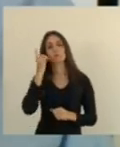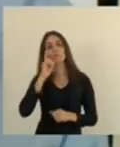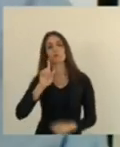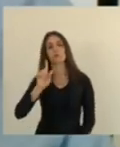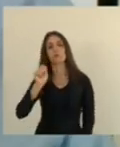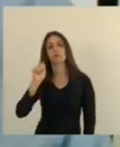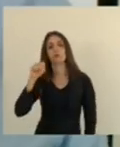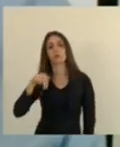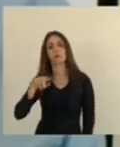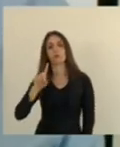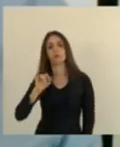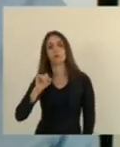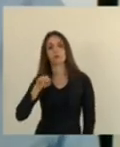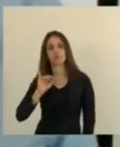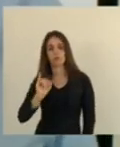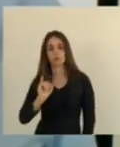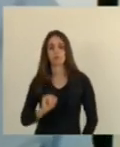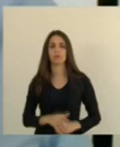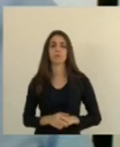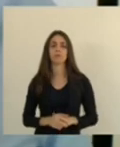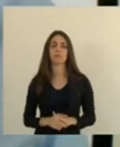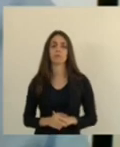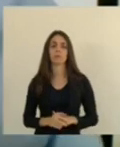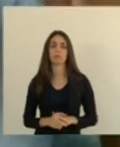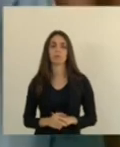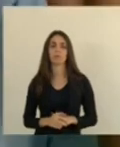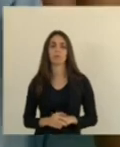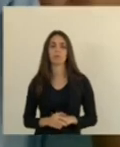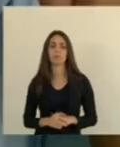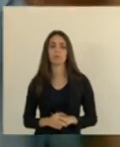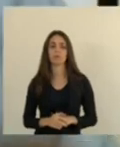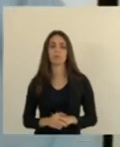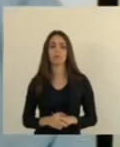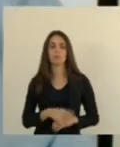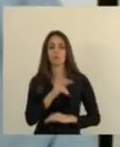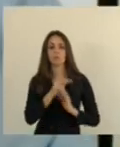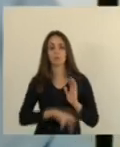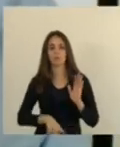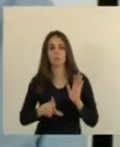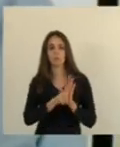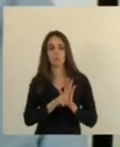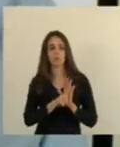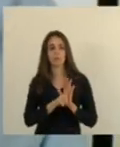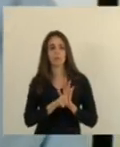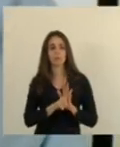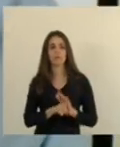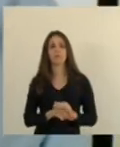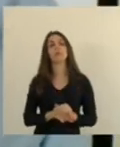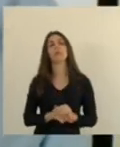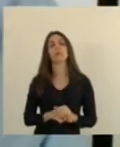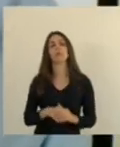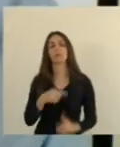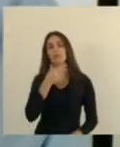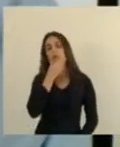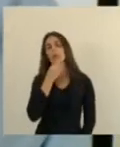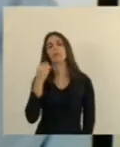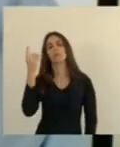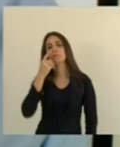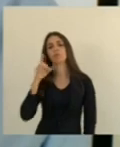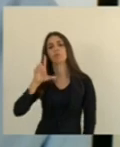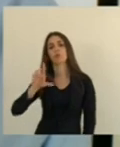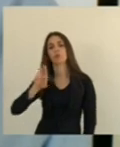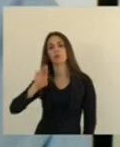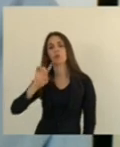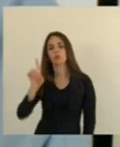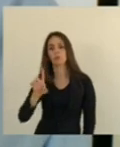e vou para o relatório o presidente do de lei do nome do deputado Luiz Durão ele tem como